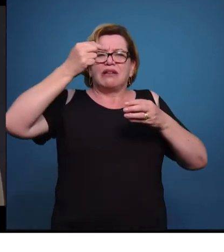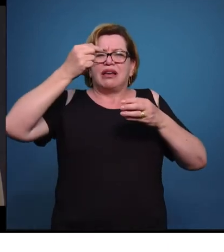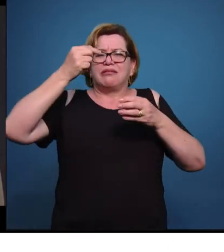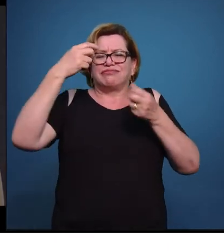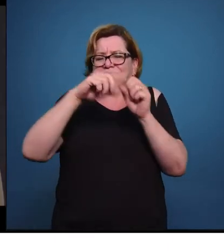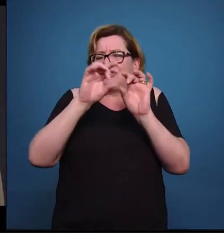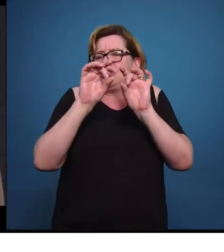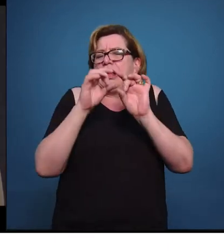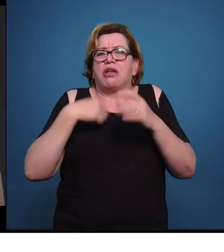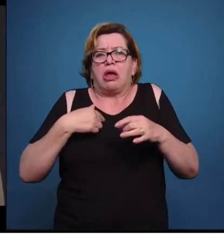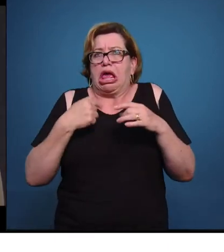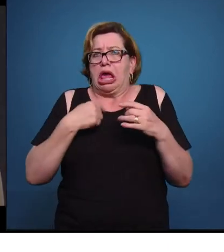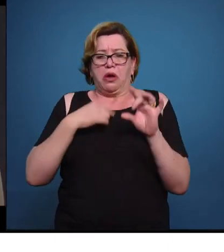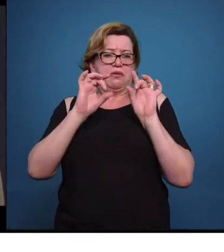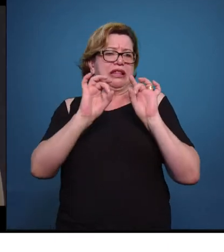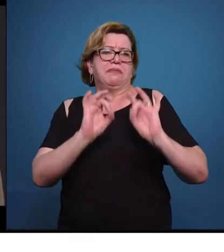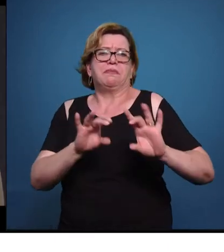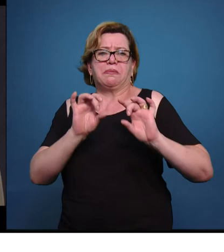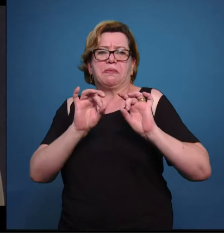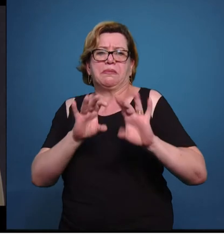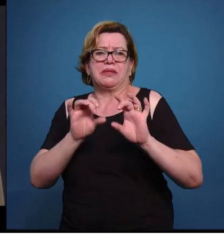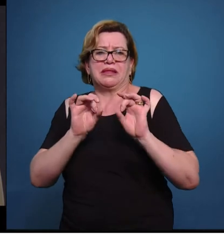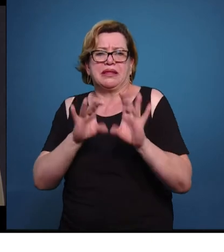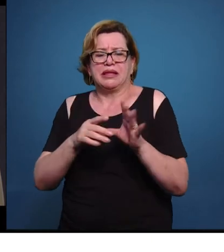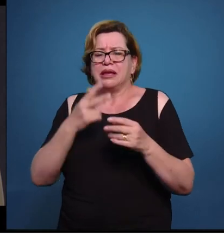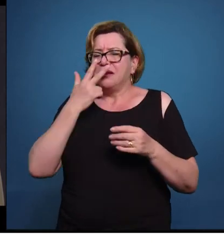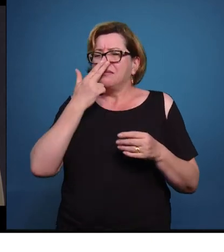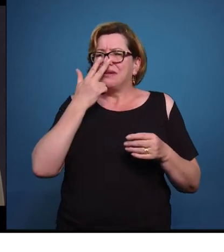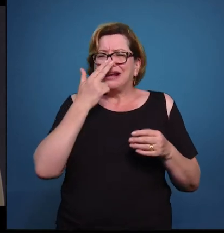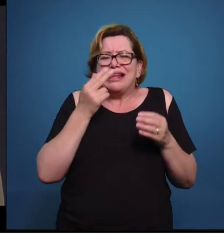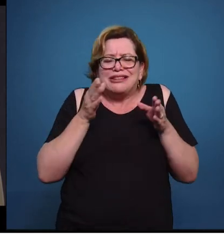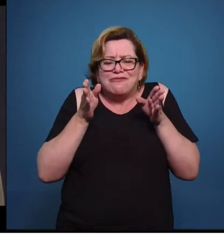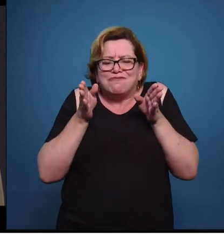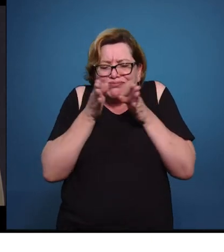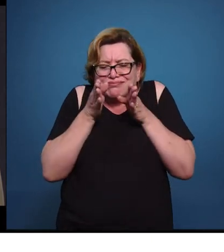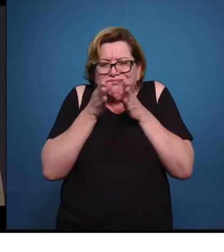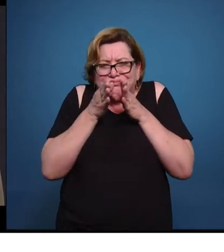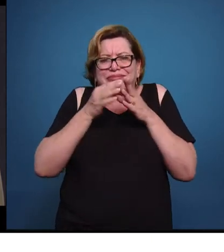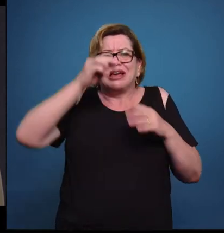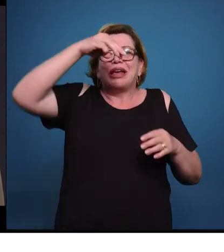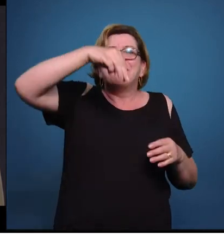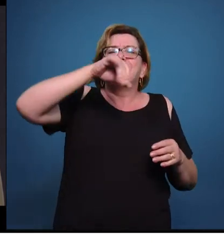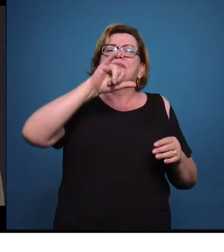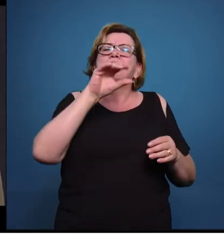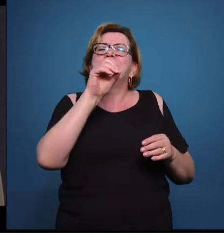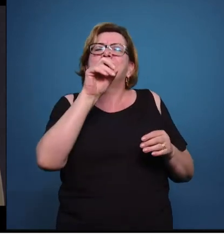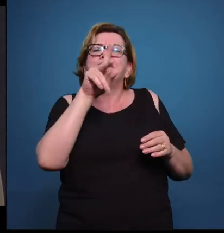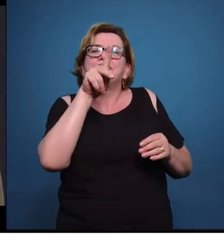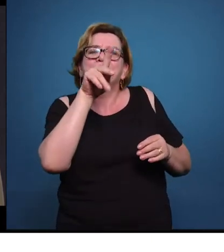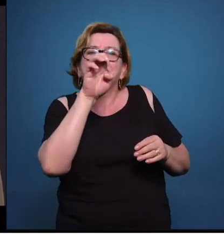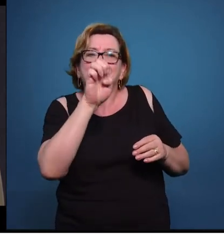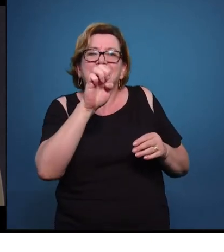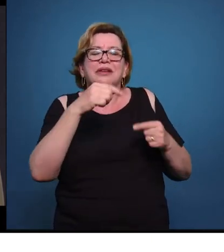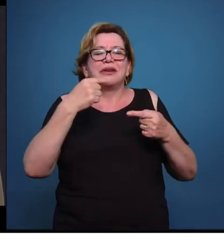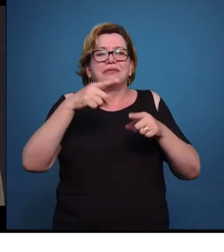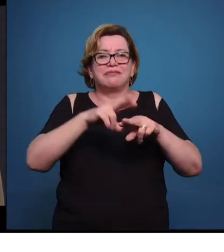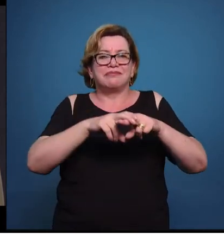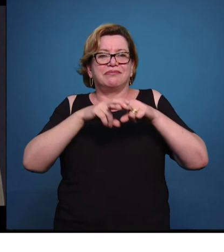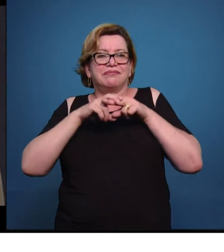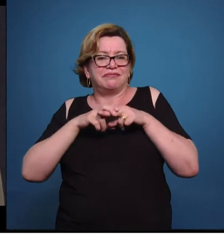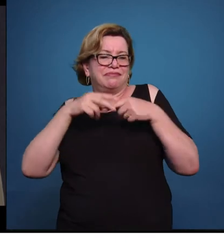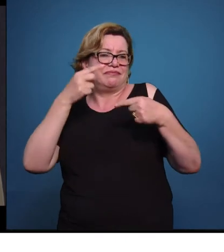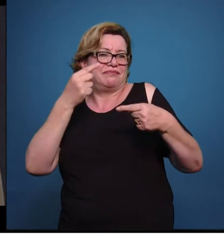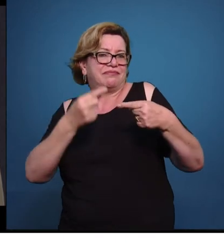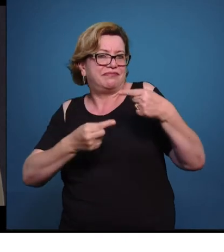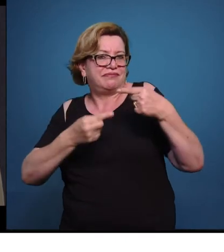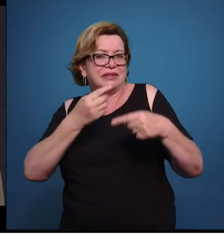obcecada, muito míope, muito pequena, né? Então, por isso que o debate público vive um